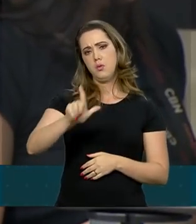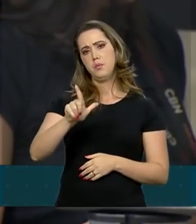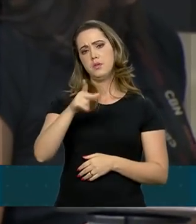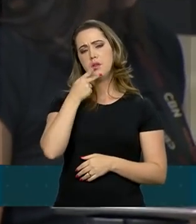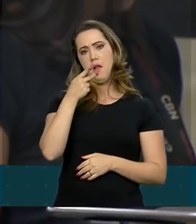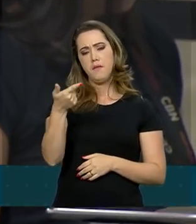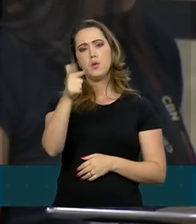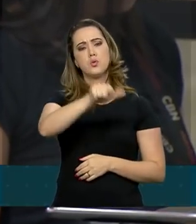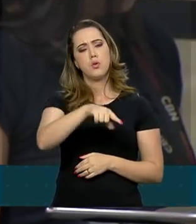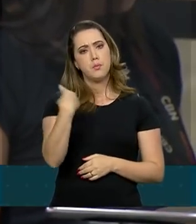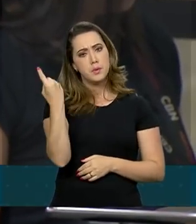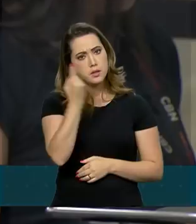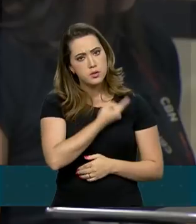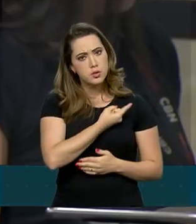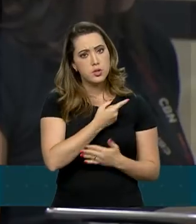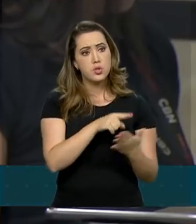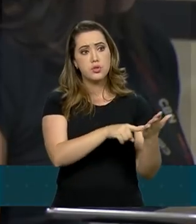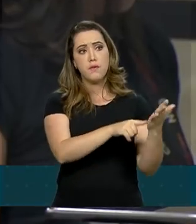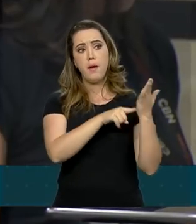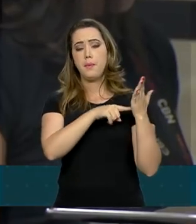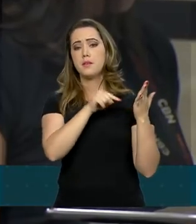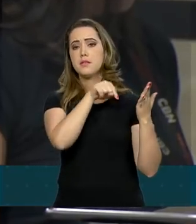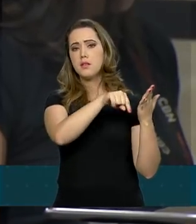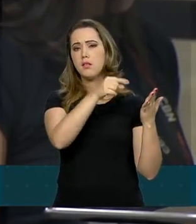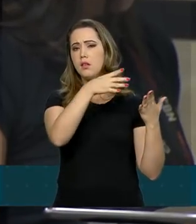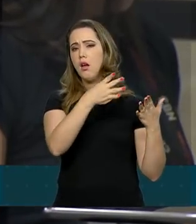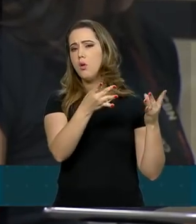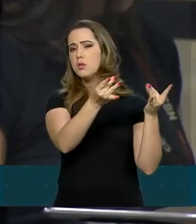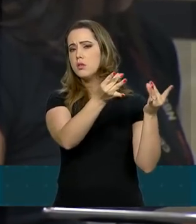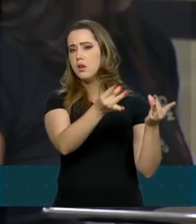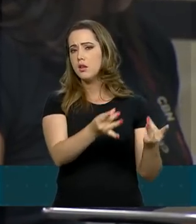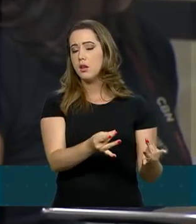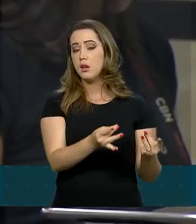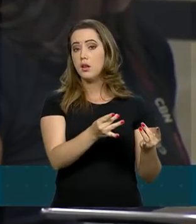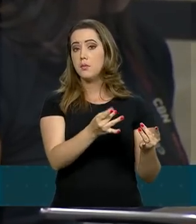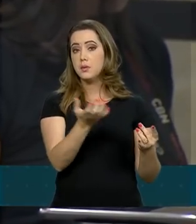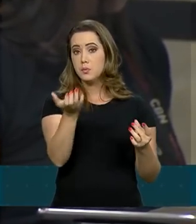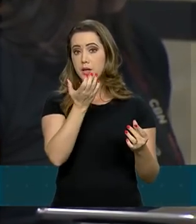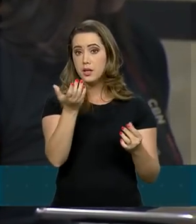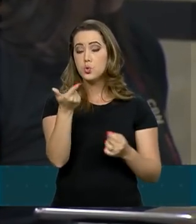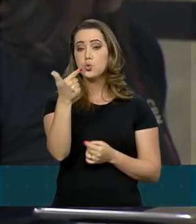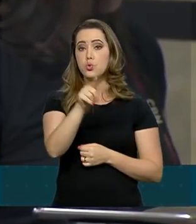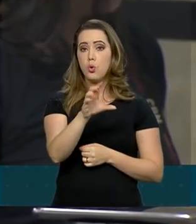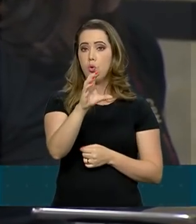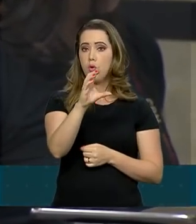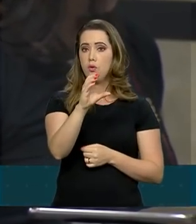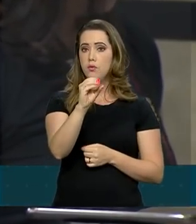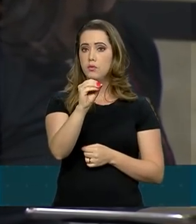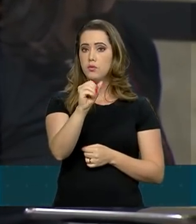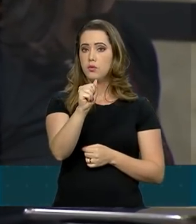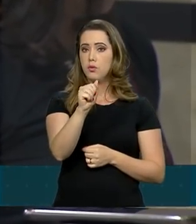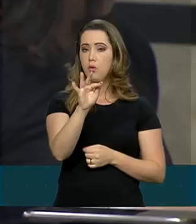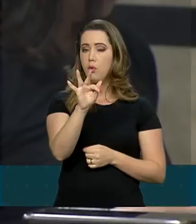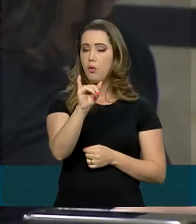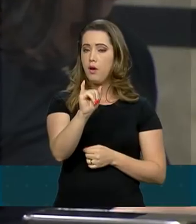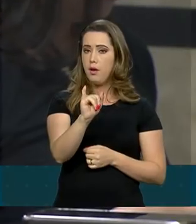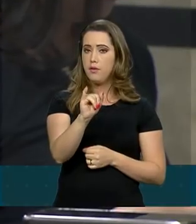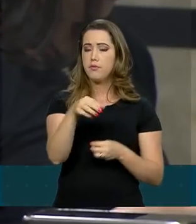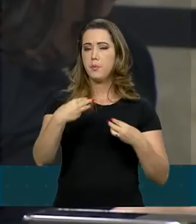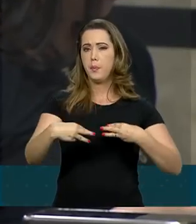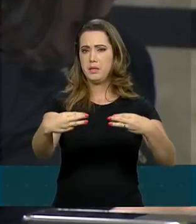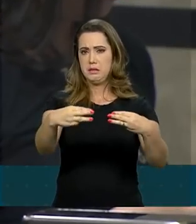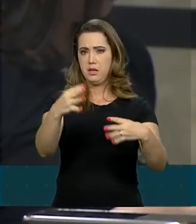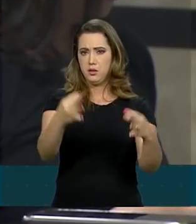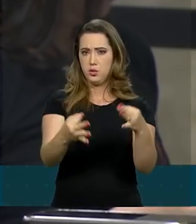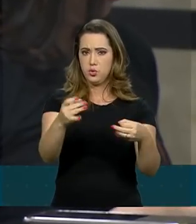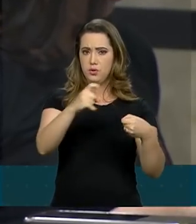a gente que vai apresentar um destaque para tentar fazer o COAF voltar ao Ministério da Justiça, como estava no